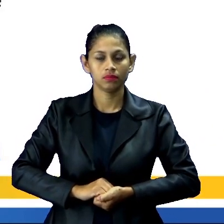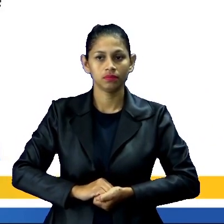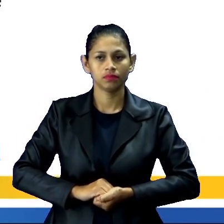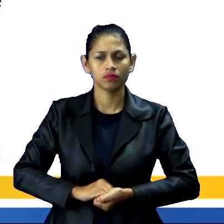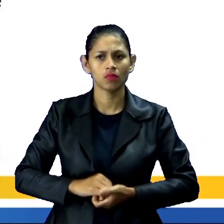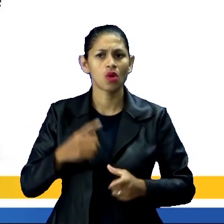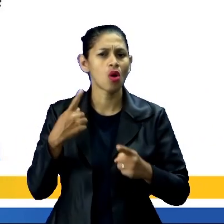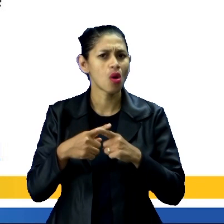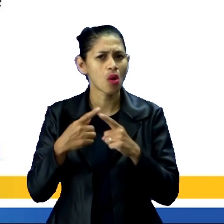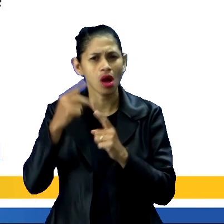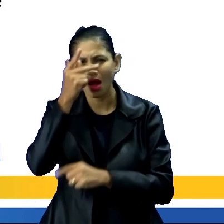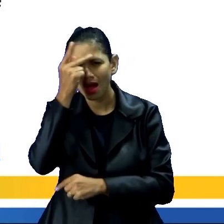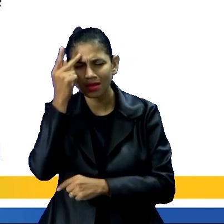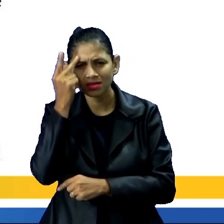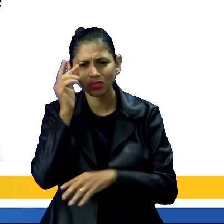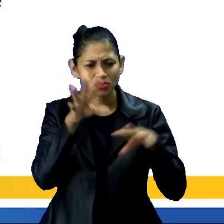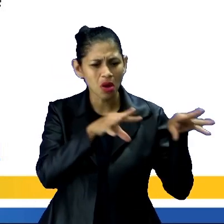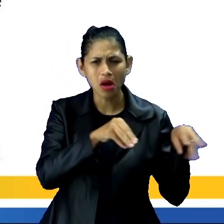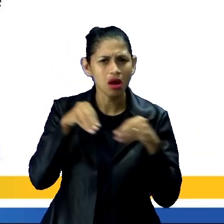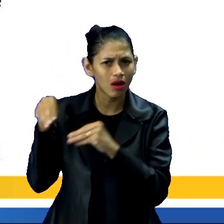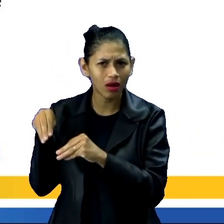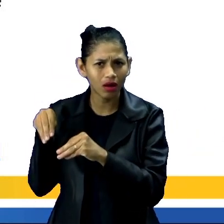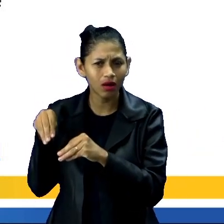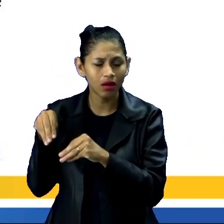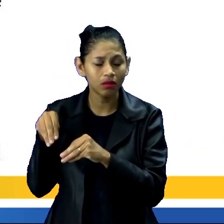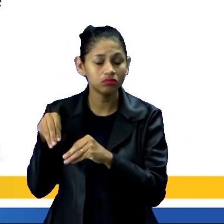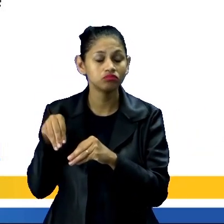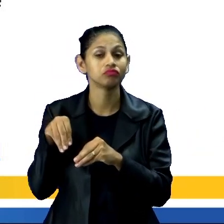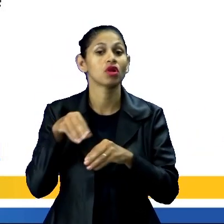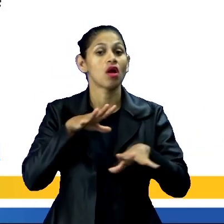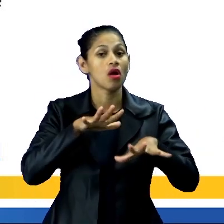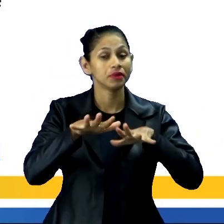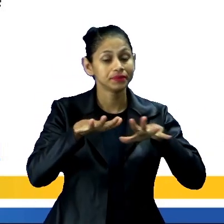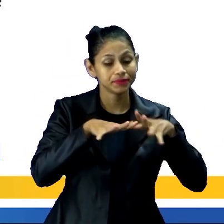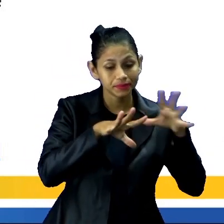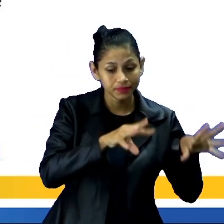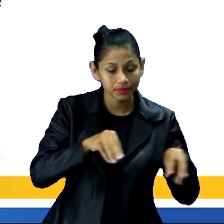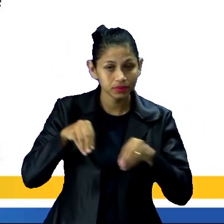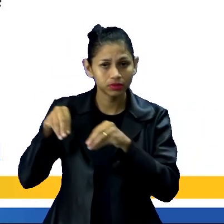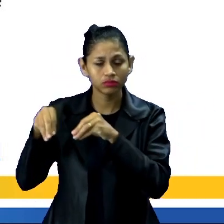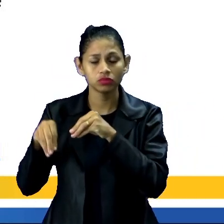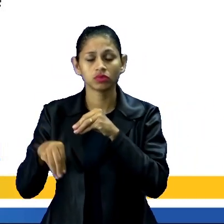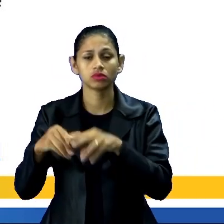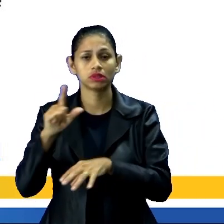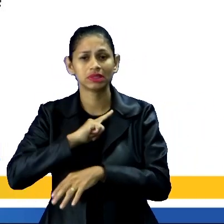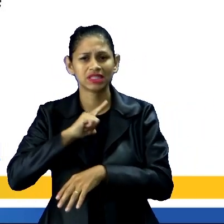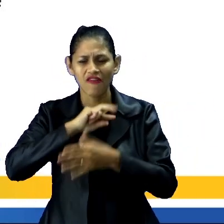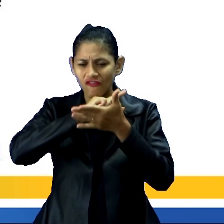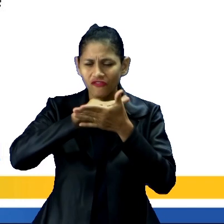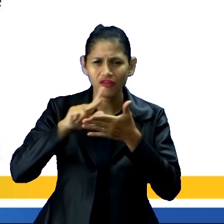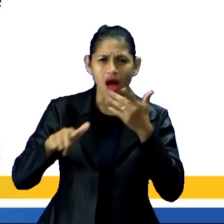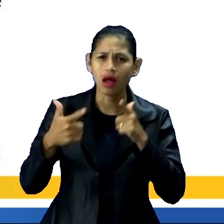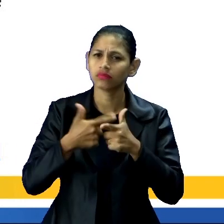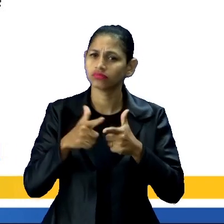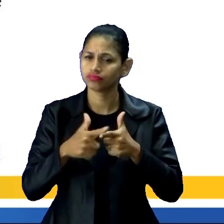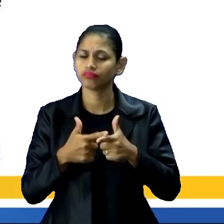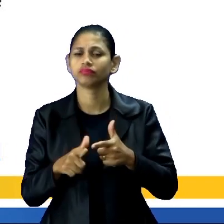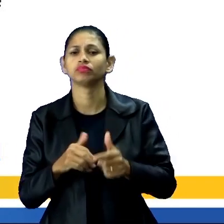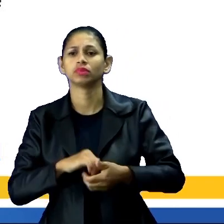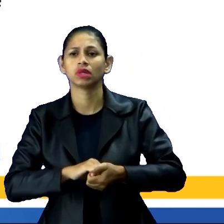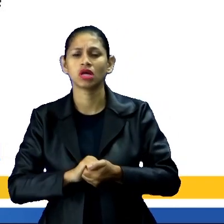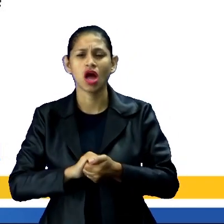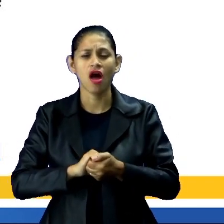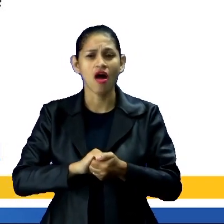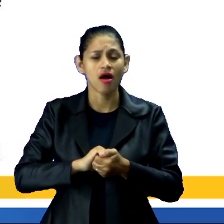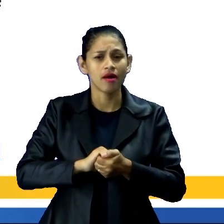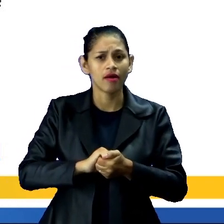Por que as pessoas migram? Os fluxos migratórios têm diversas causas. Dificuldades econômicas estão entre os